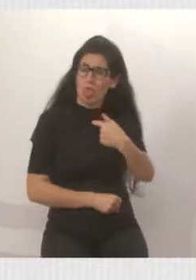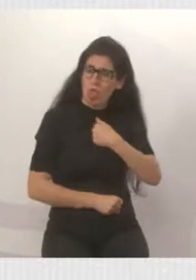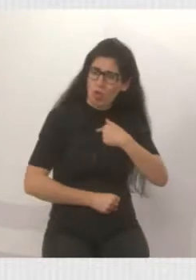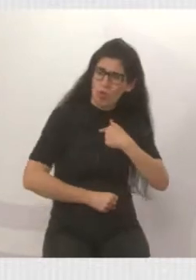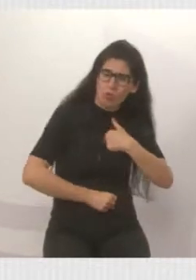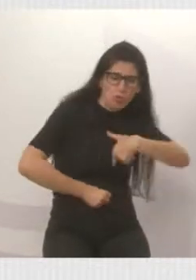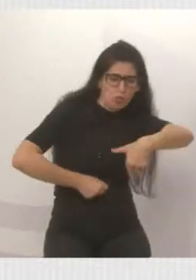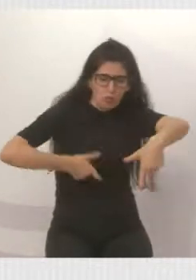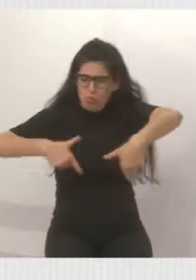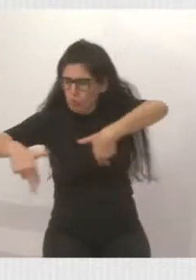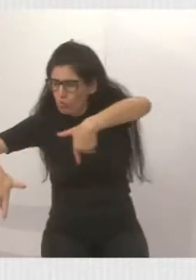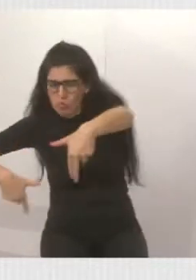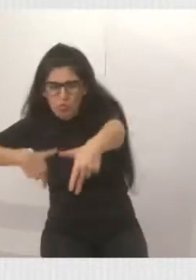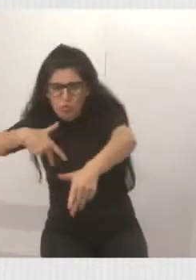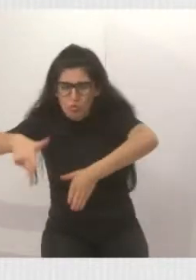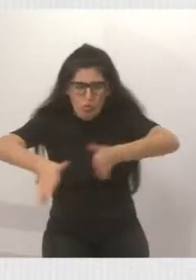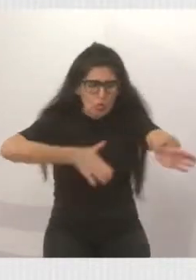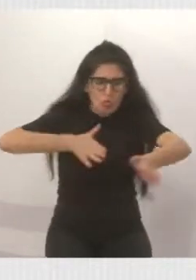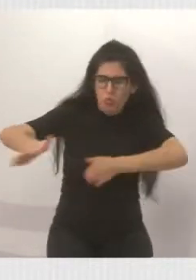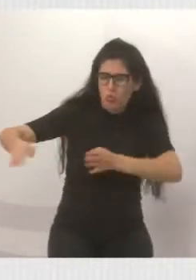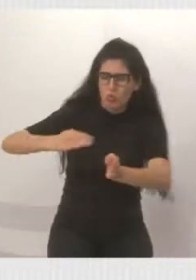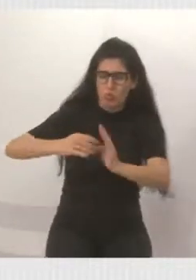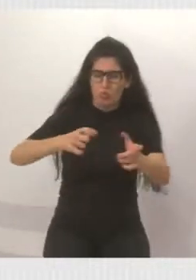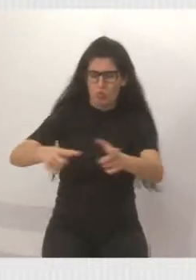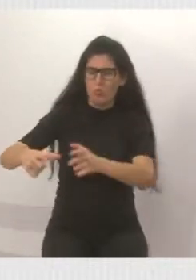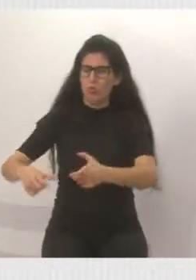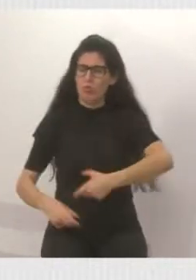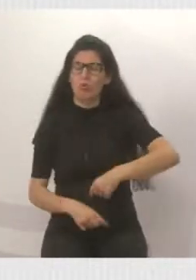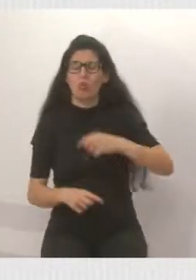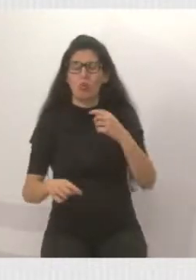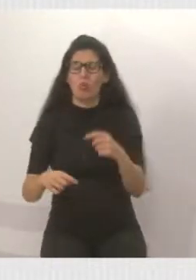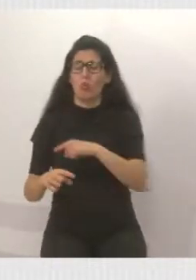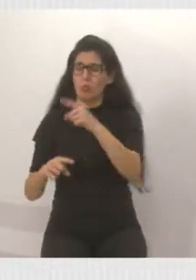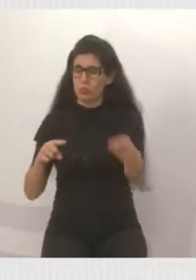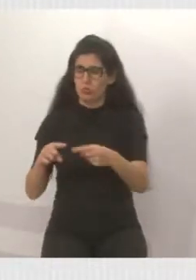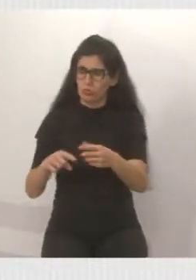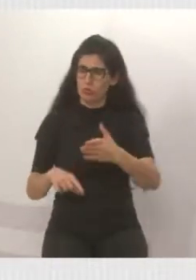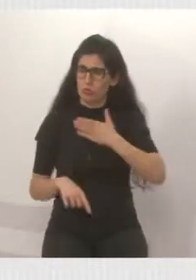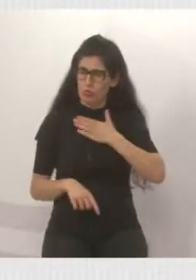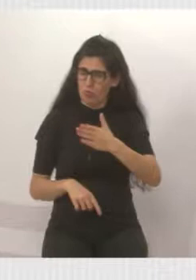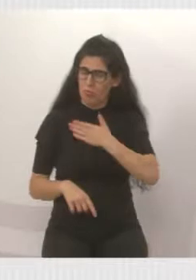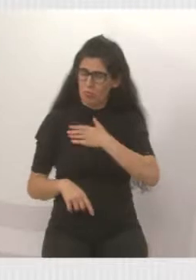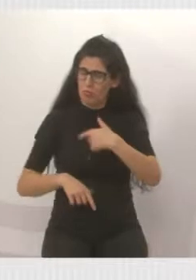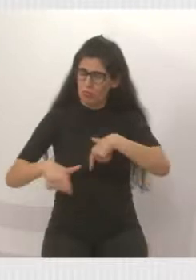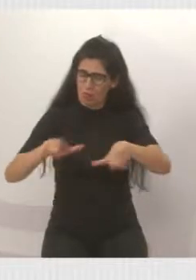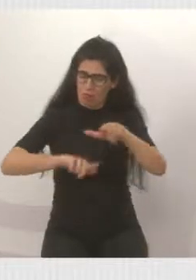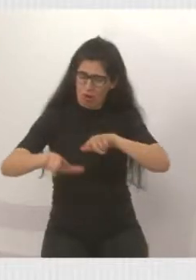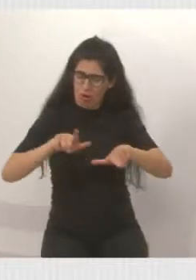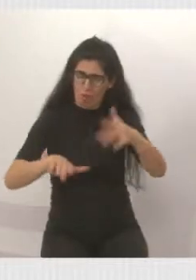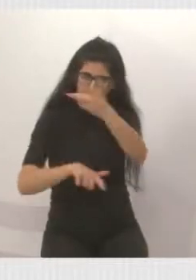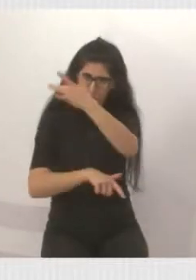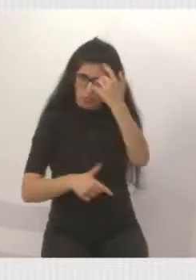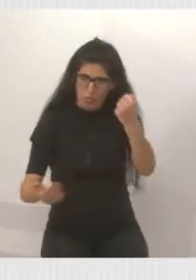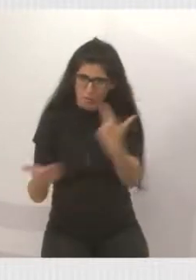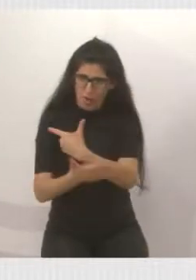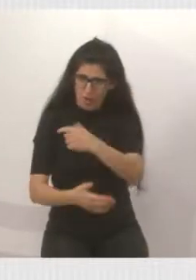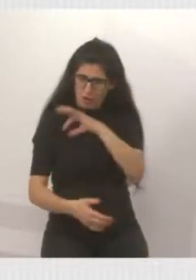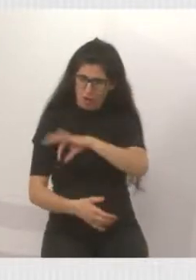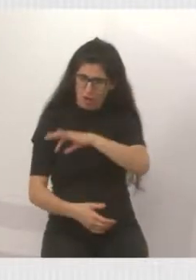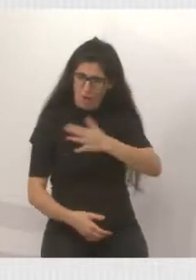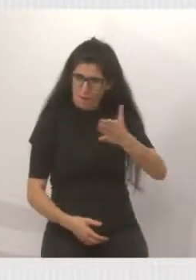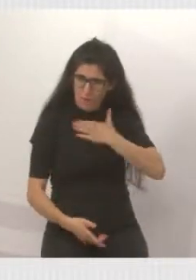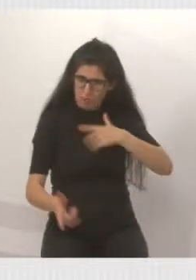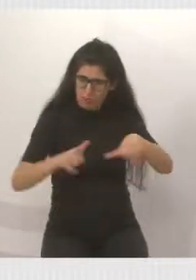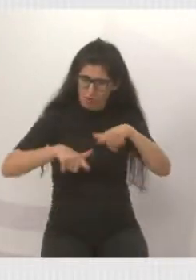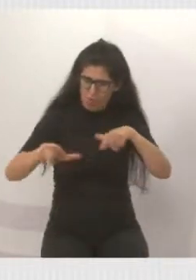cidade de Jacareí. Esse é o meu dever de vereador, porque o povo paga meu salário, é para trabalhar. Não tem hora